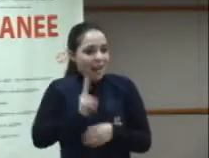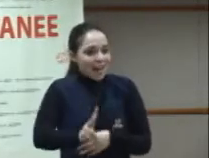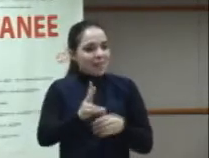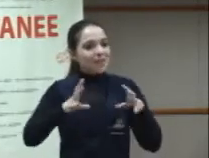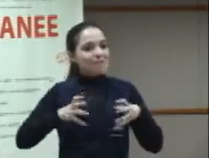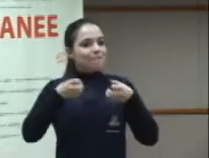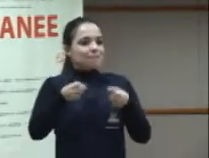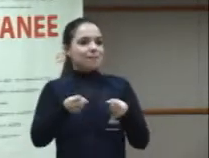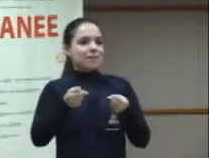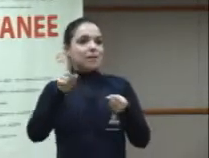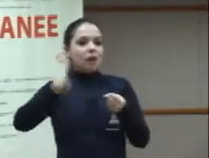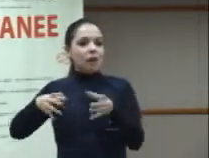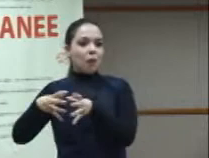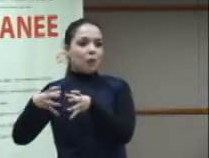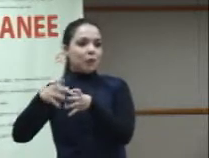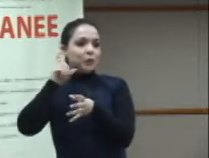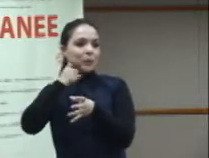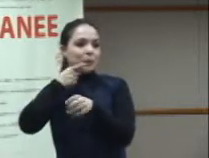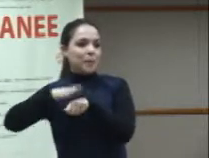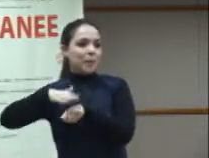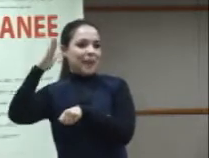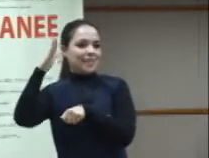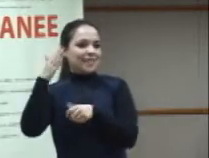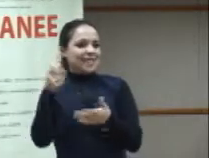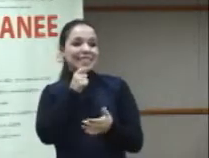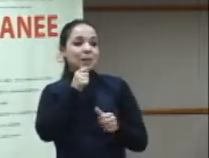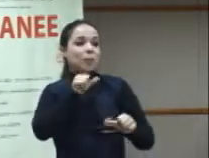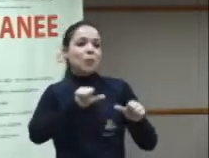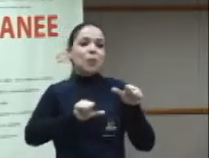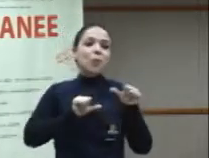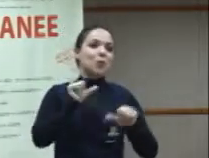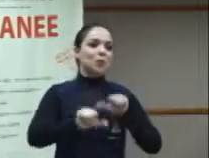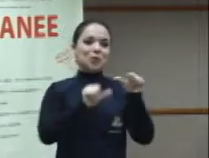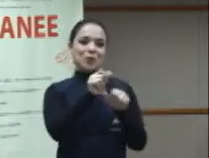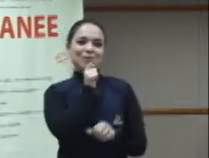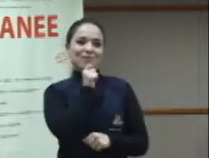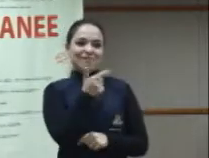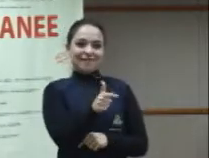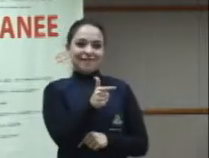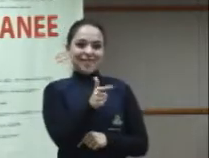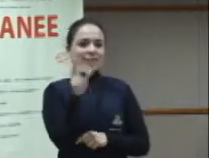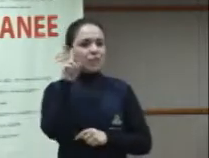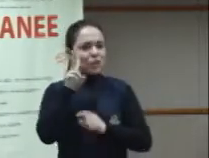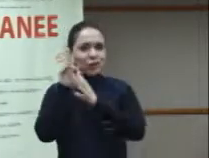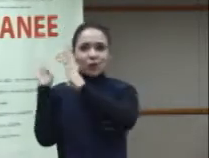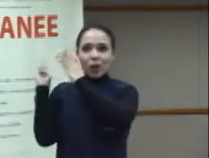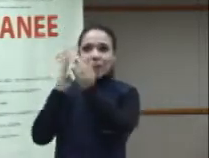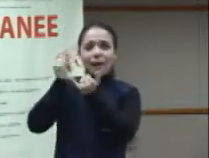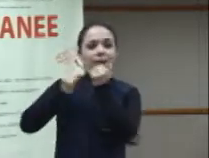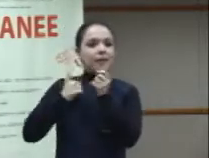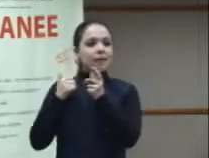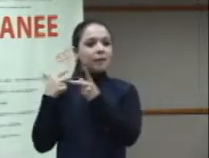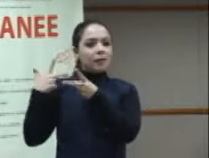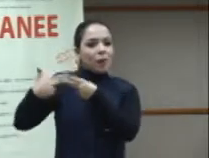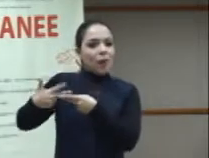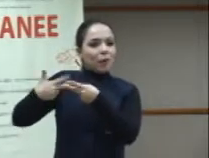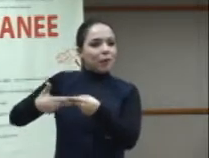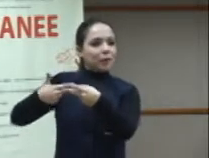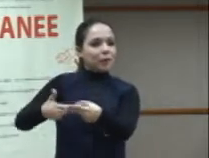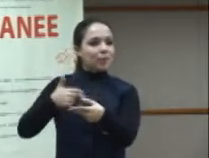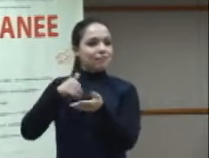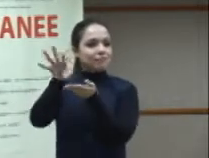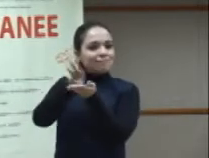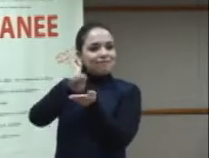esforço unilateral me parece que não mudou muito. Todavia, historicamente, continuamos repetindo algumas coisas